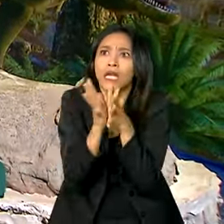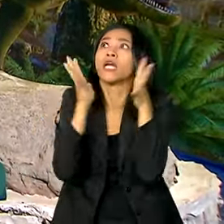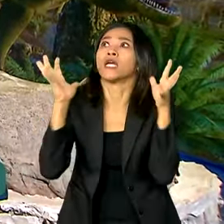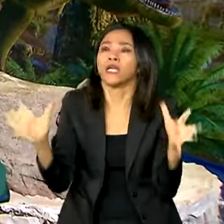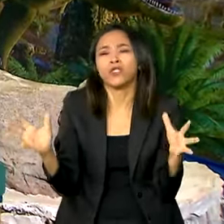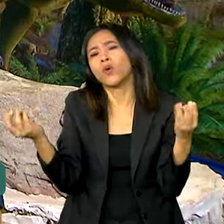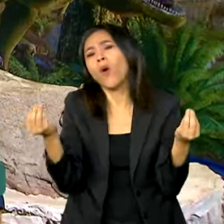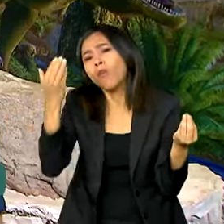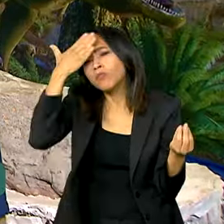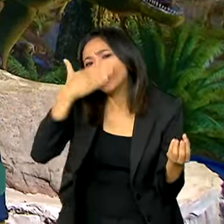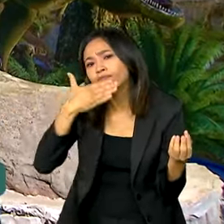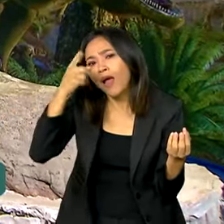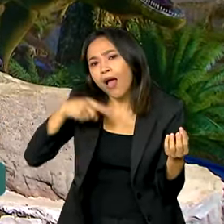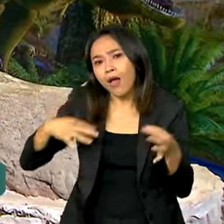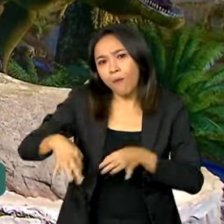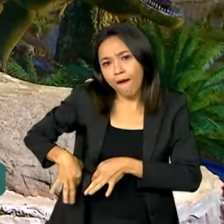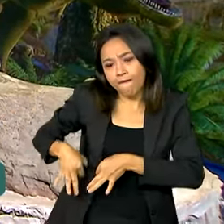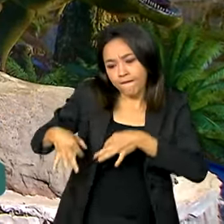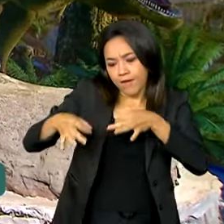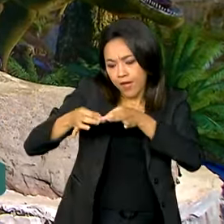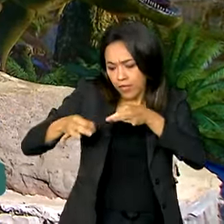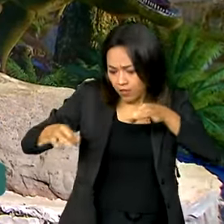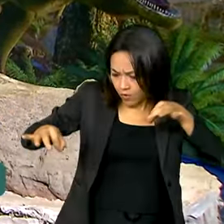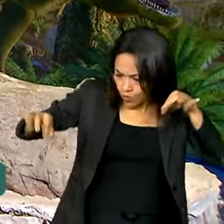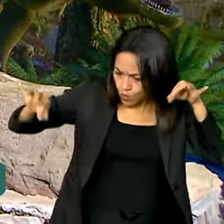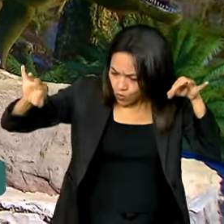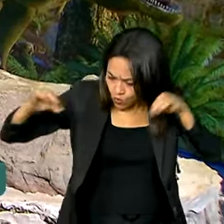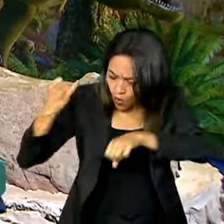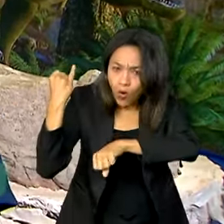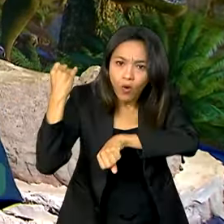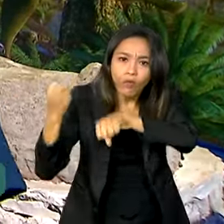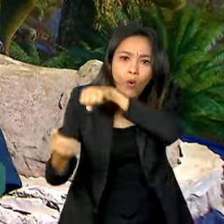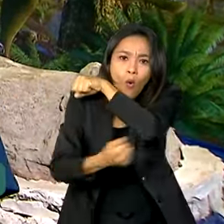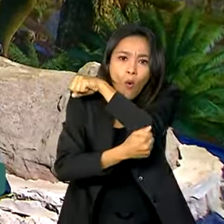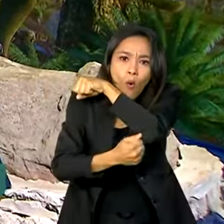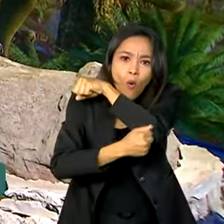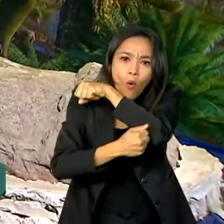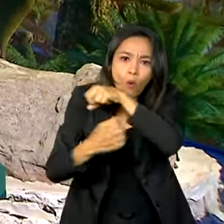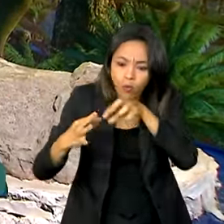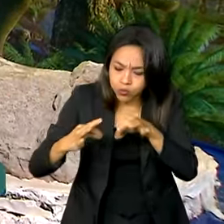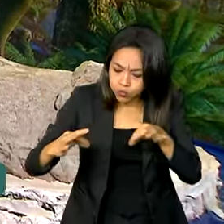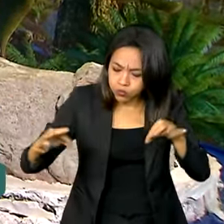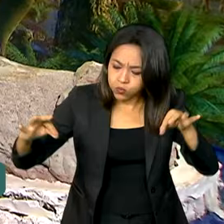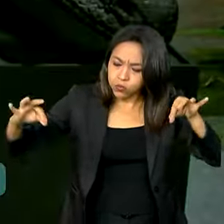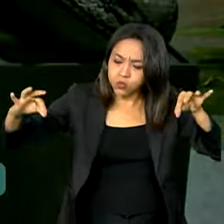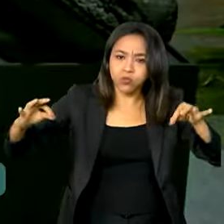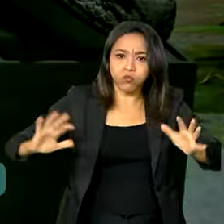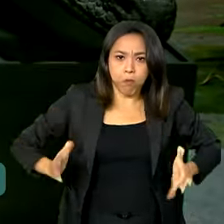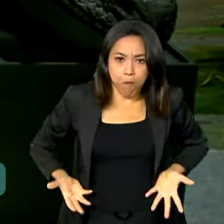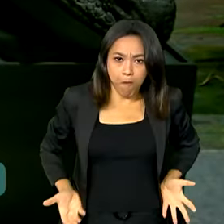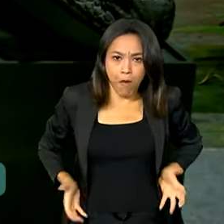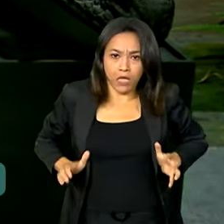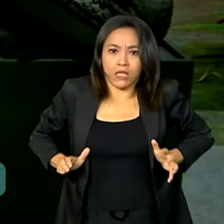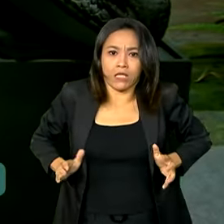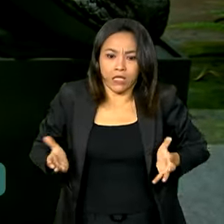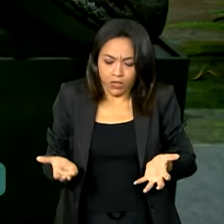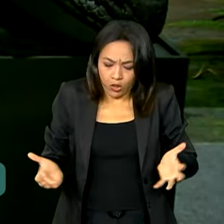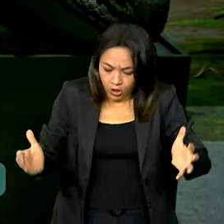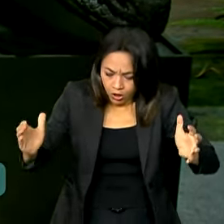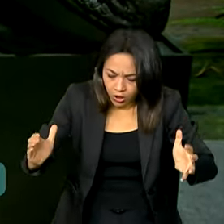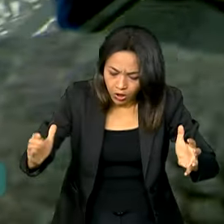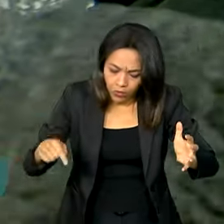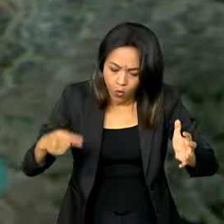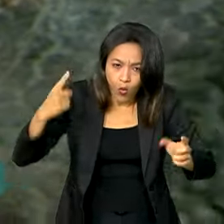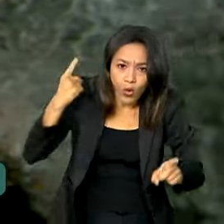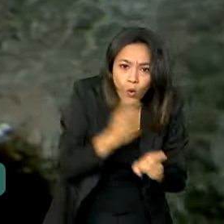muito grande, foi uma vértebra que a encontrou alguns restos, não só uma vértebra, é um pedaço também da macia dele, que a gente encontrou lá em Uberaba